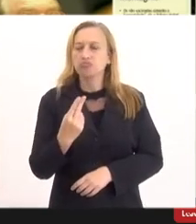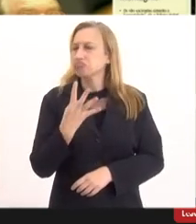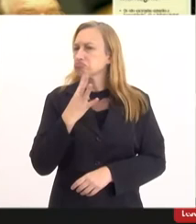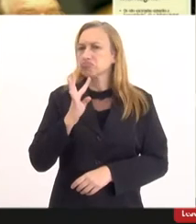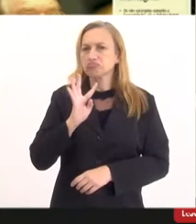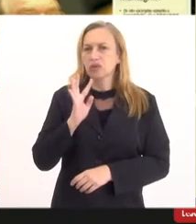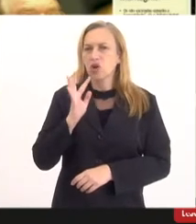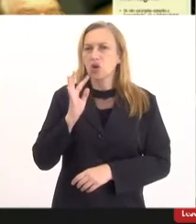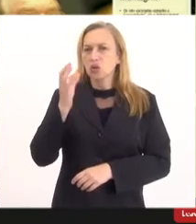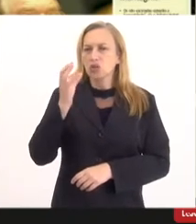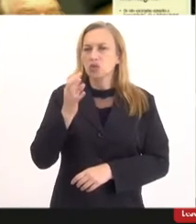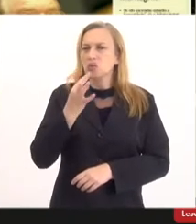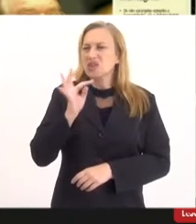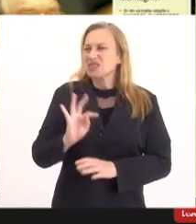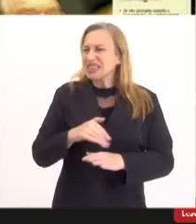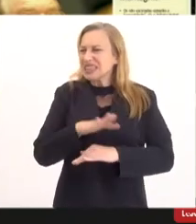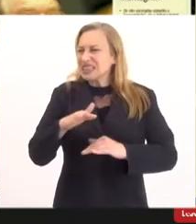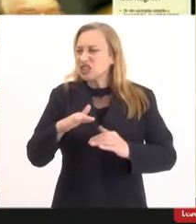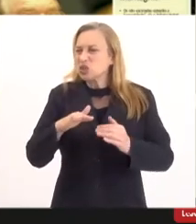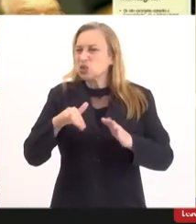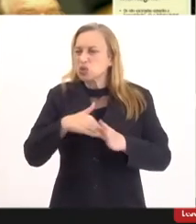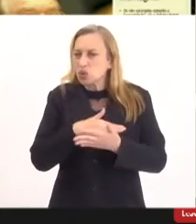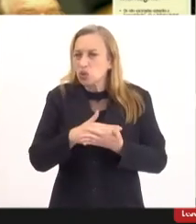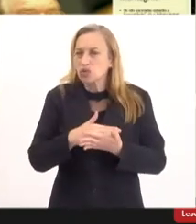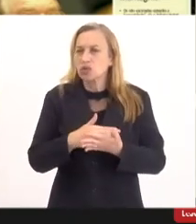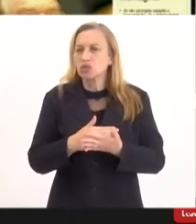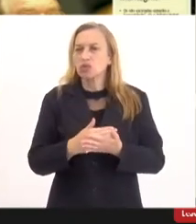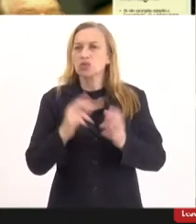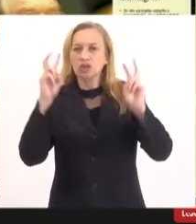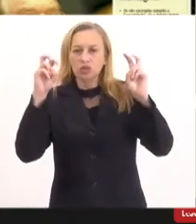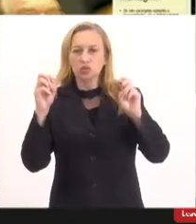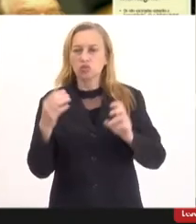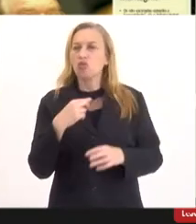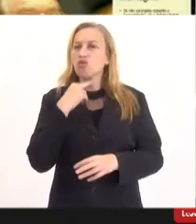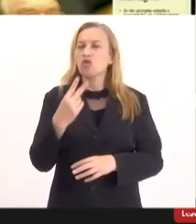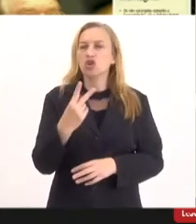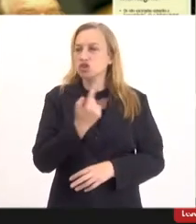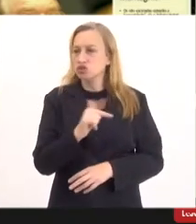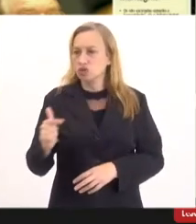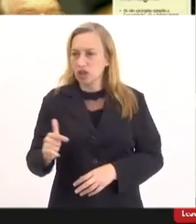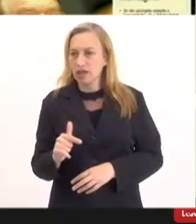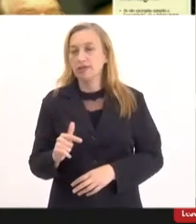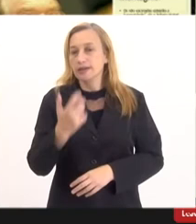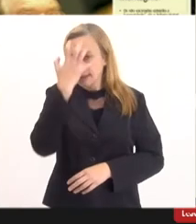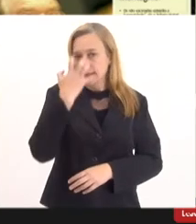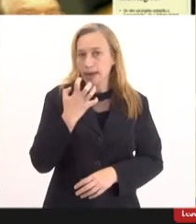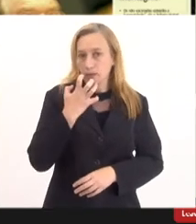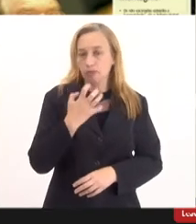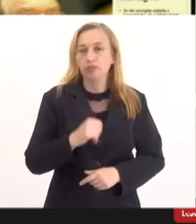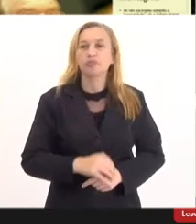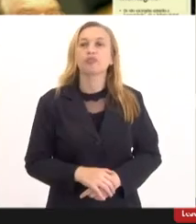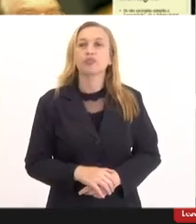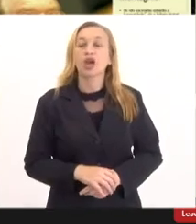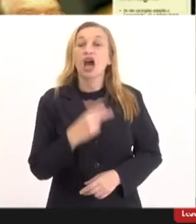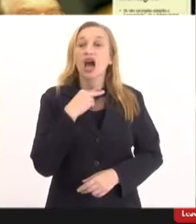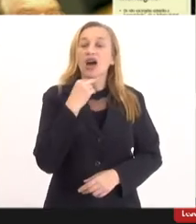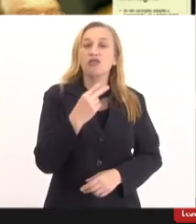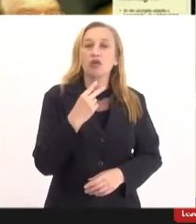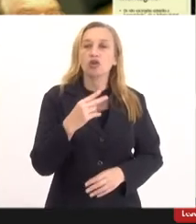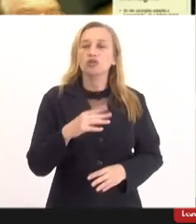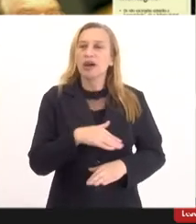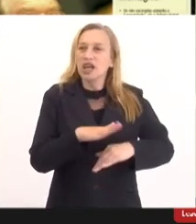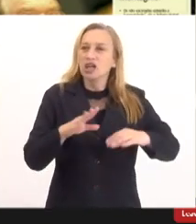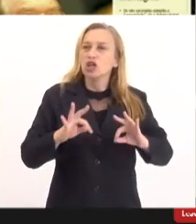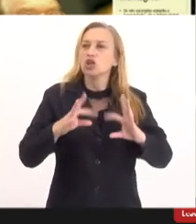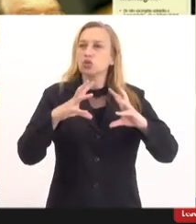todas essas matérias não devem ter voz isso é uma coisa muito séria porque através da voz para tudo quanto